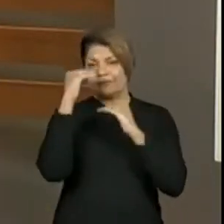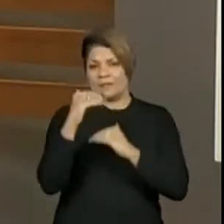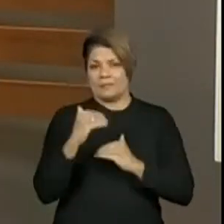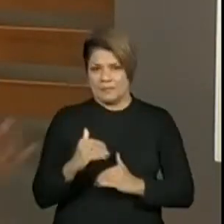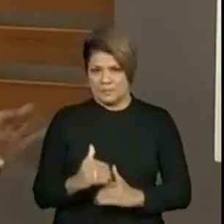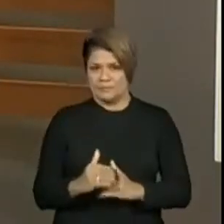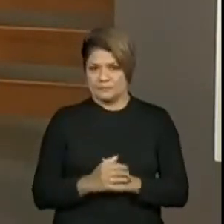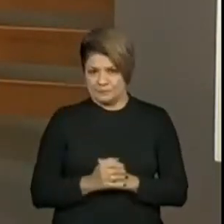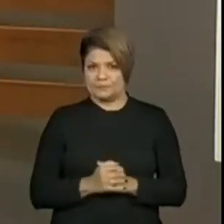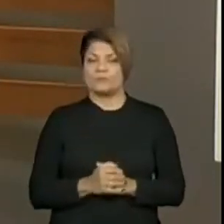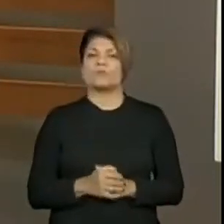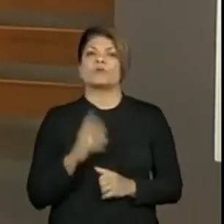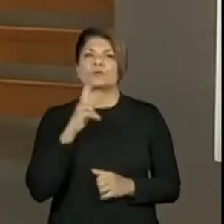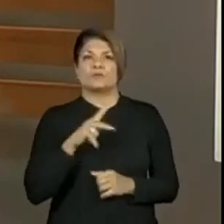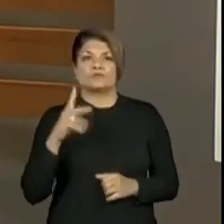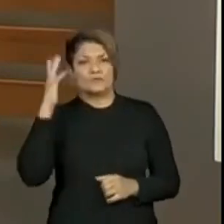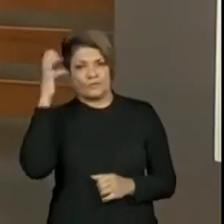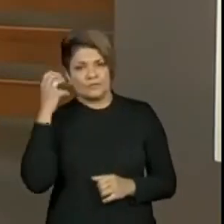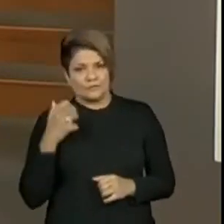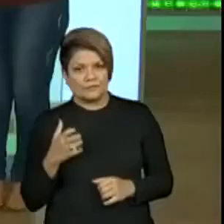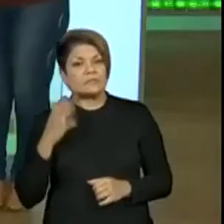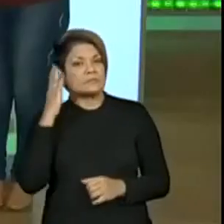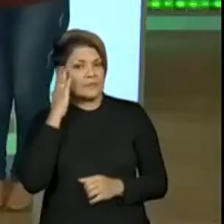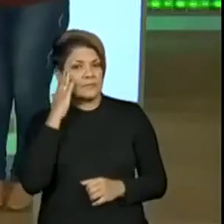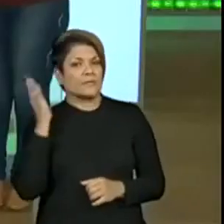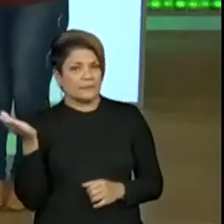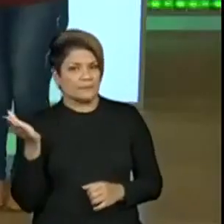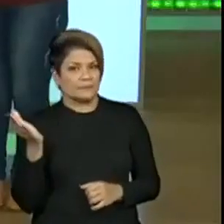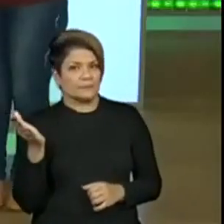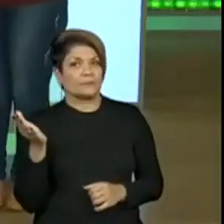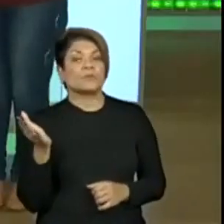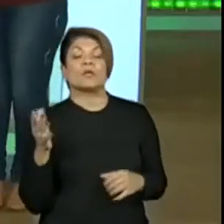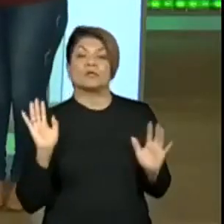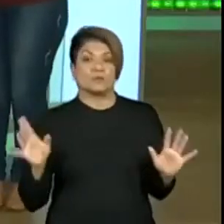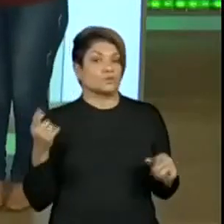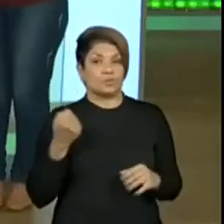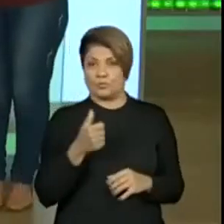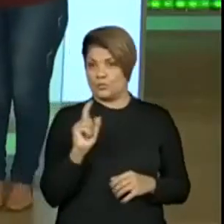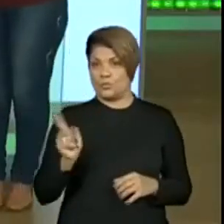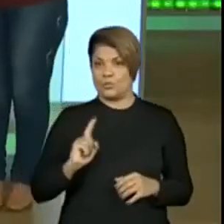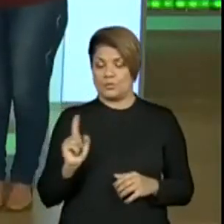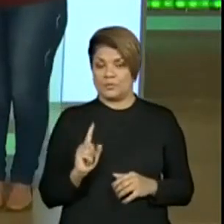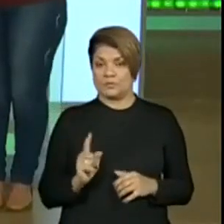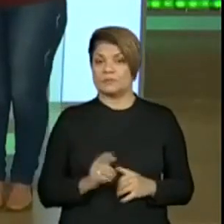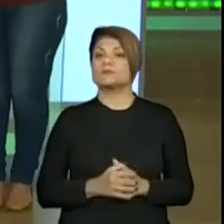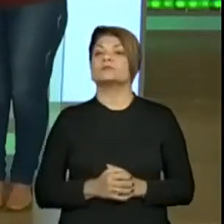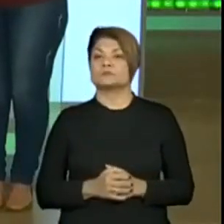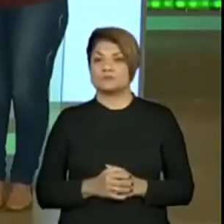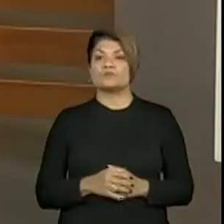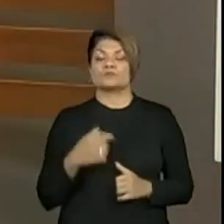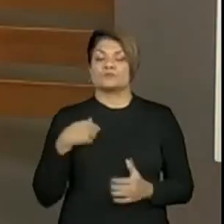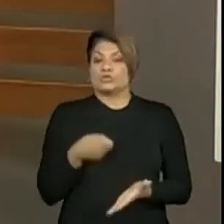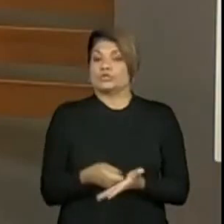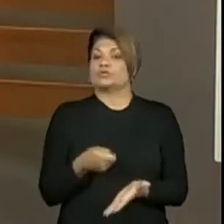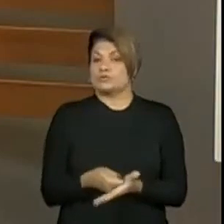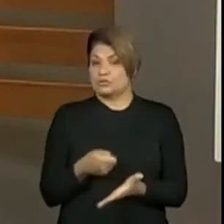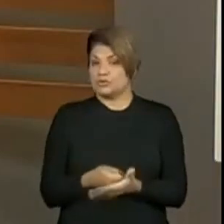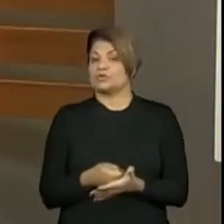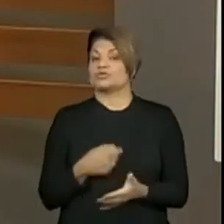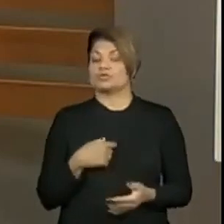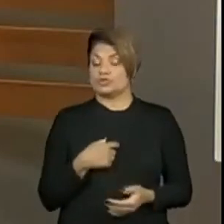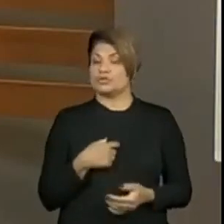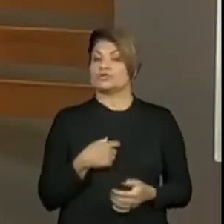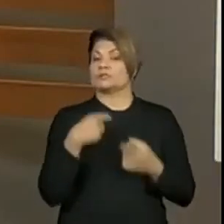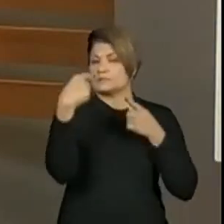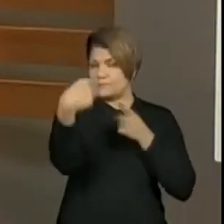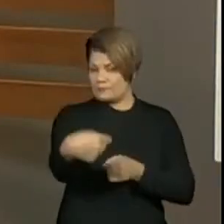né? Professora Vivi está aqui do meu lado, que não deixa eu mentir, né, professora? Não, com certeza. E não são poucas, né? Não. A gente é bastante exigente. Então, a gente desafia,